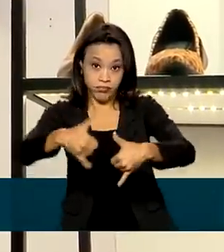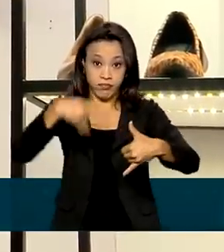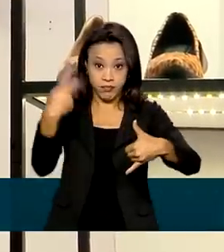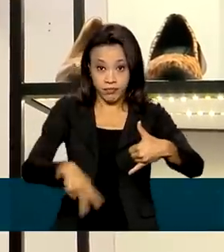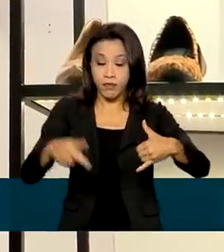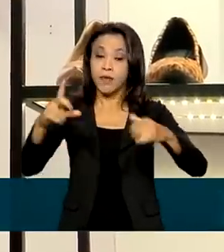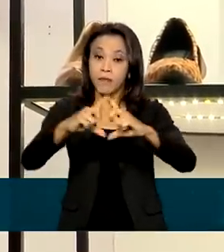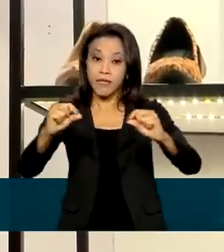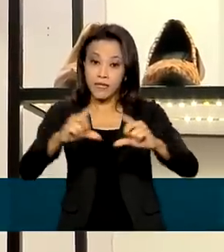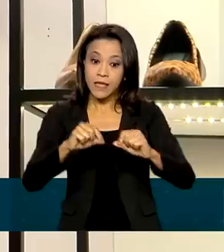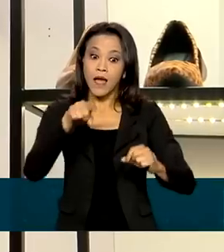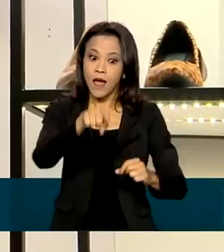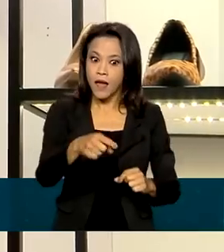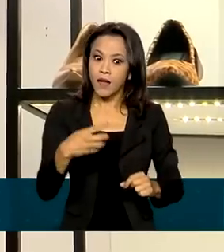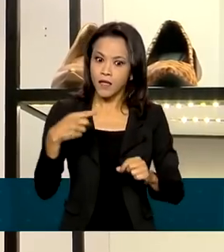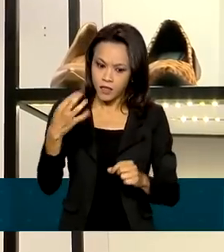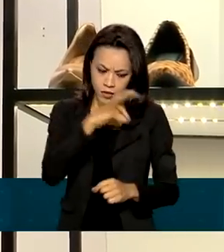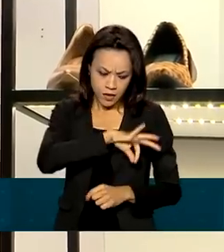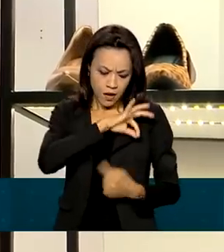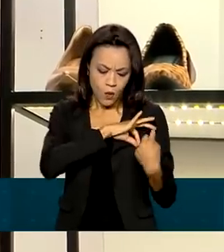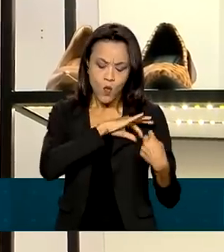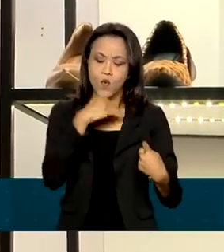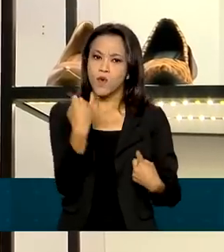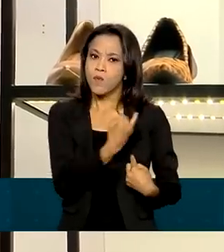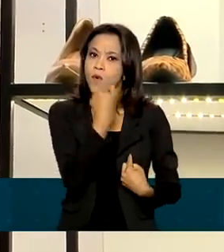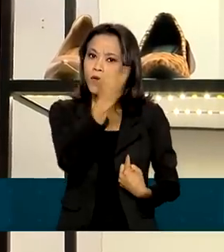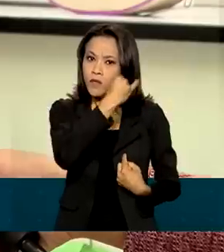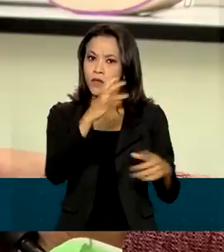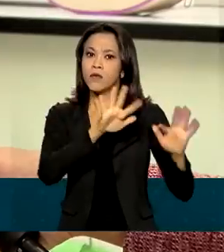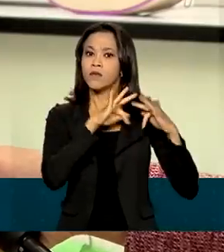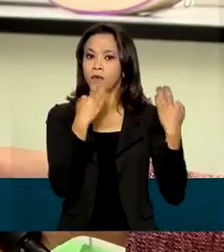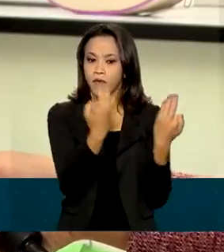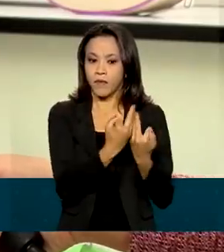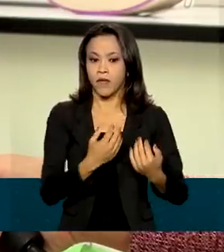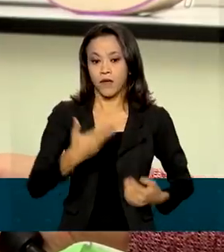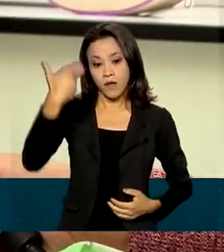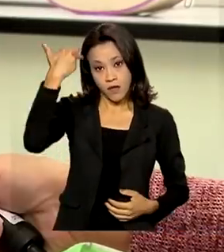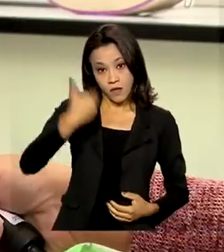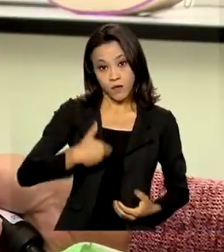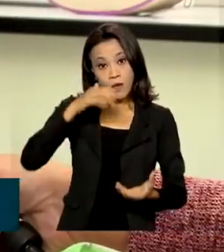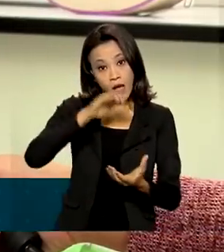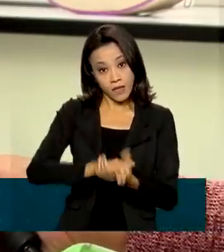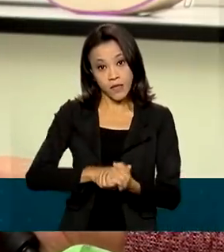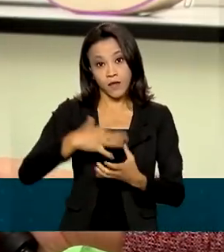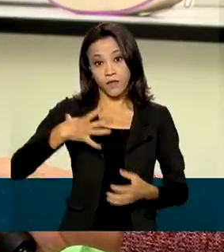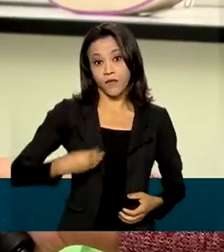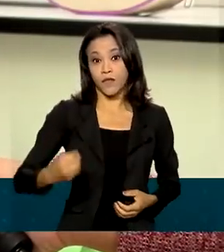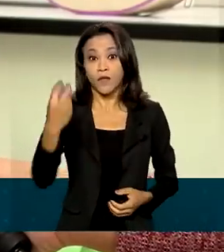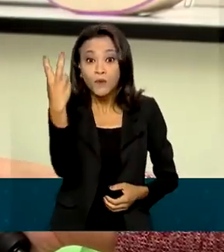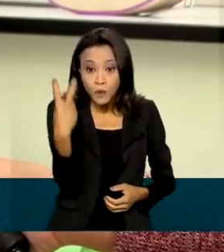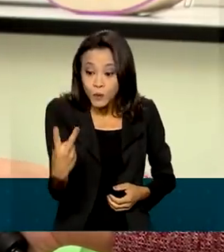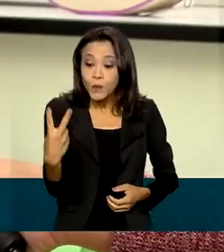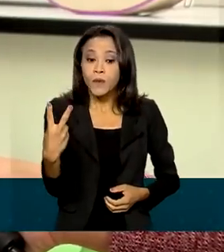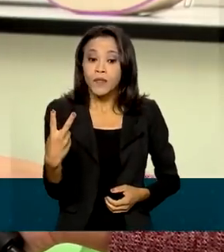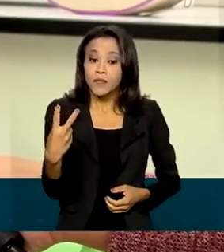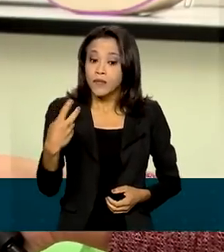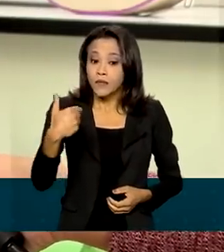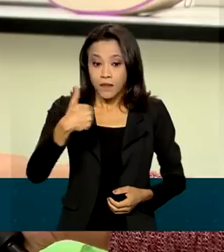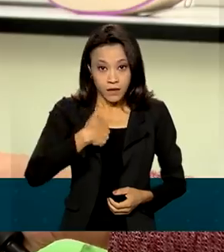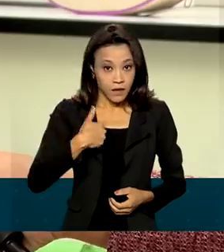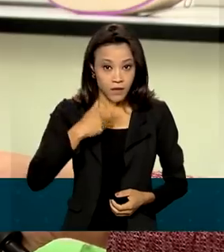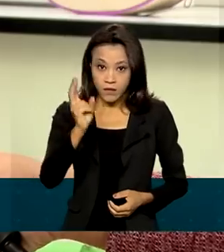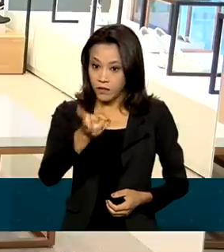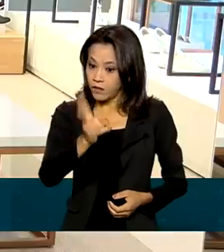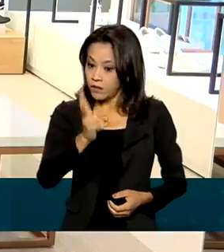nova renda está sendo importante para a rotina da família. Sou casada, tenho duas filhas, então para mim é viável